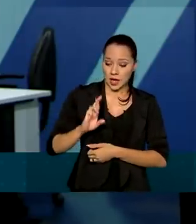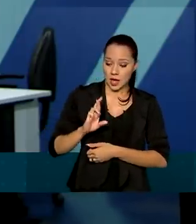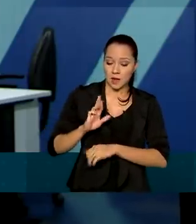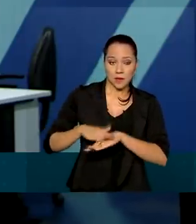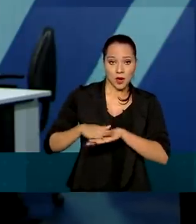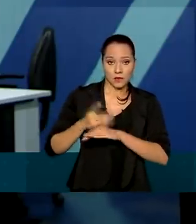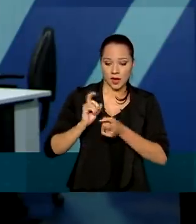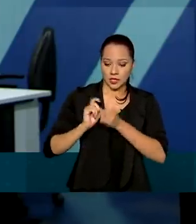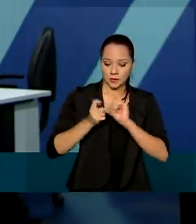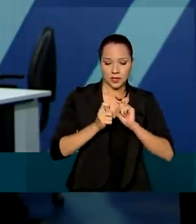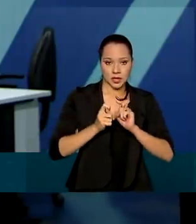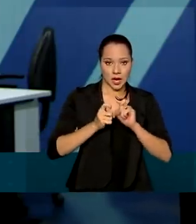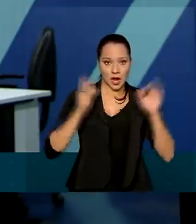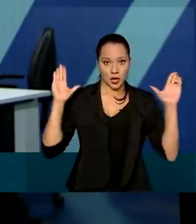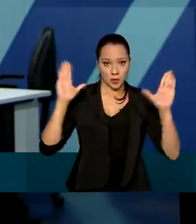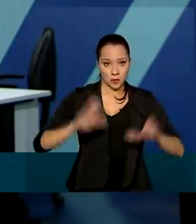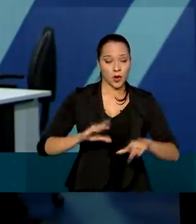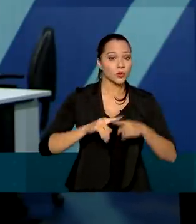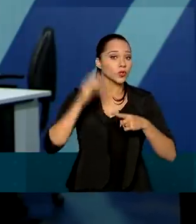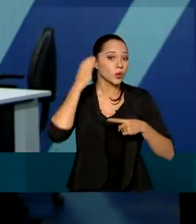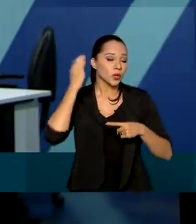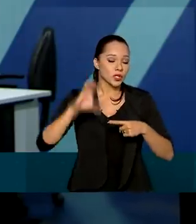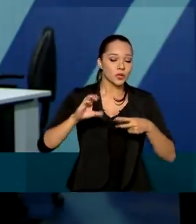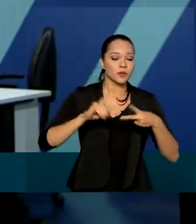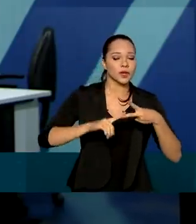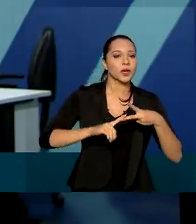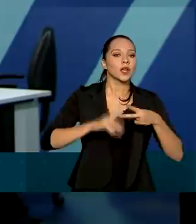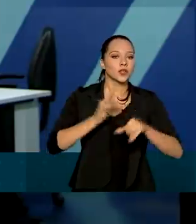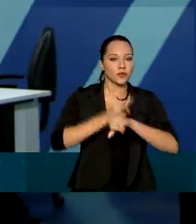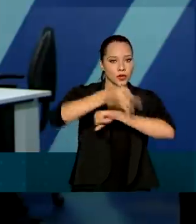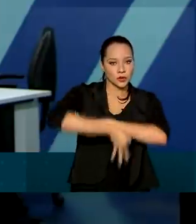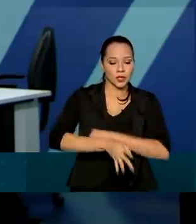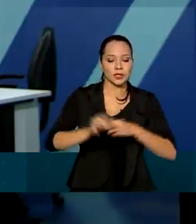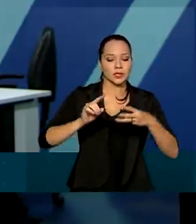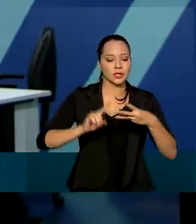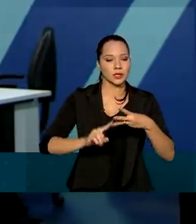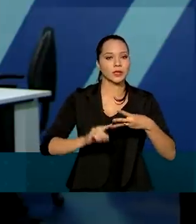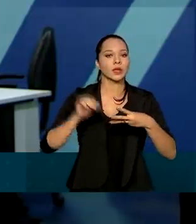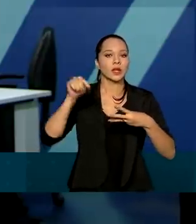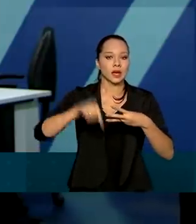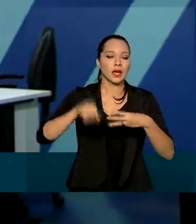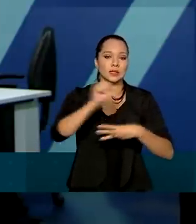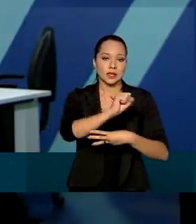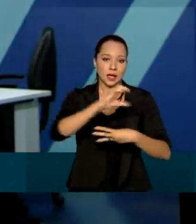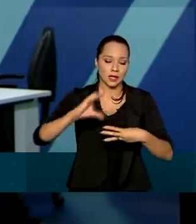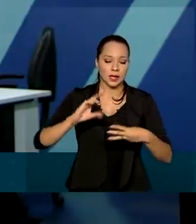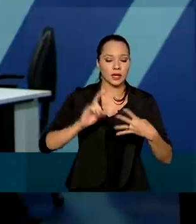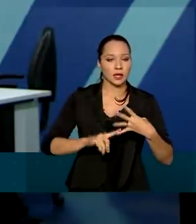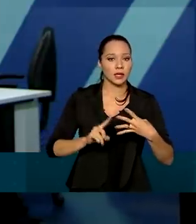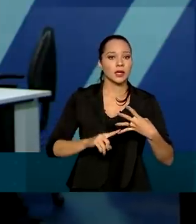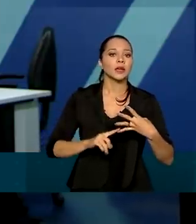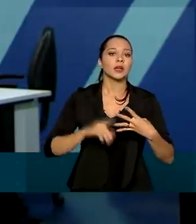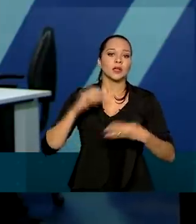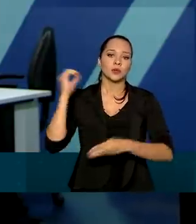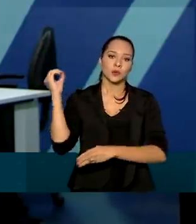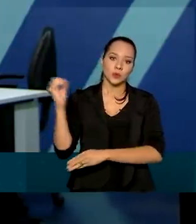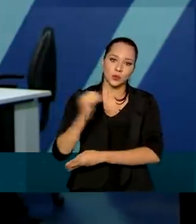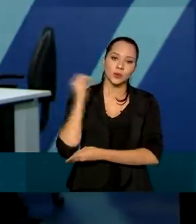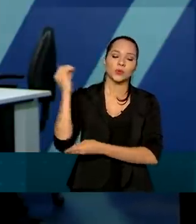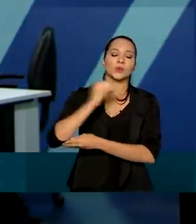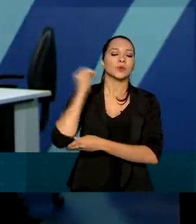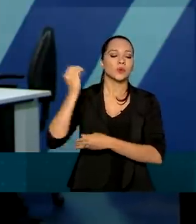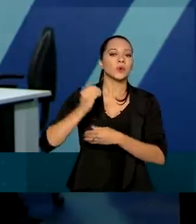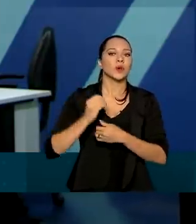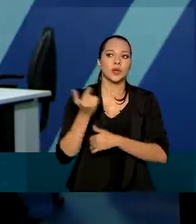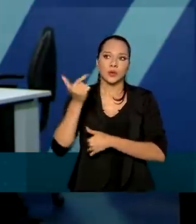aeroportos como o de Curitiba e Foz do Guaçu, no Paraná, Joinville e Navegantes em Santa Catarina, Pelotas e Uruguaiana no Rio